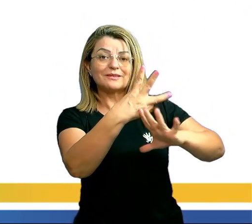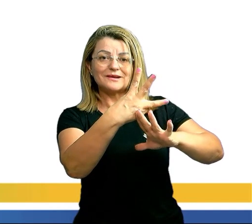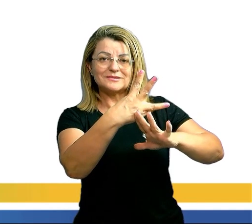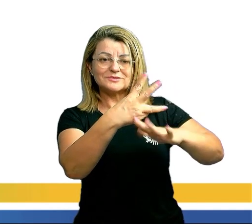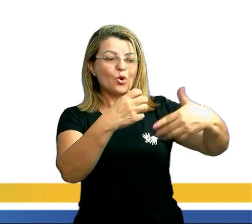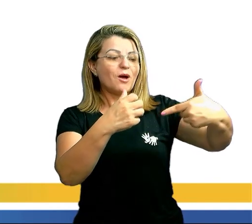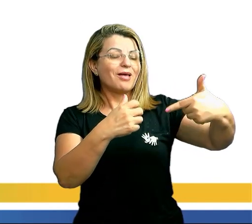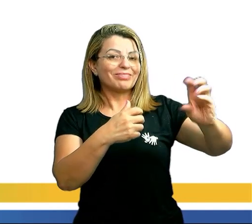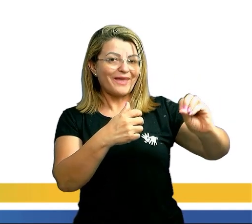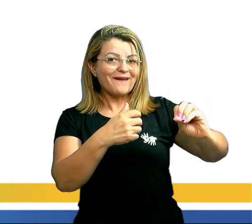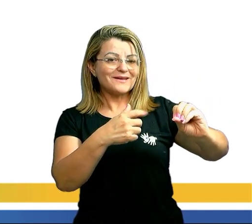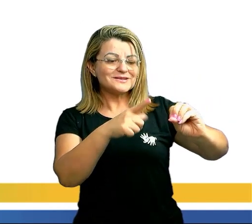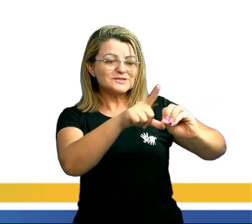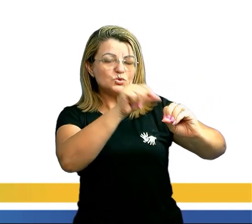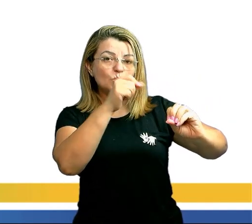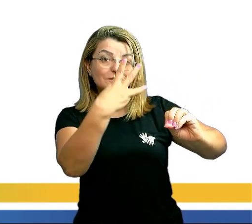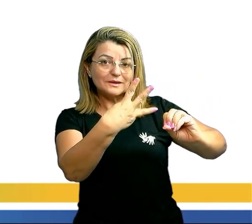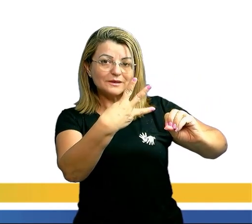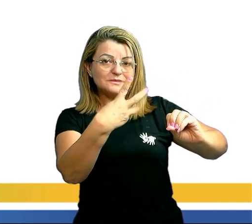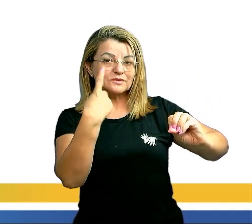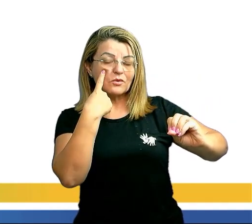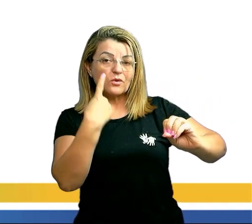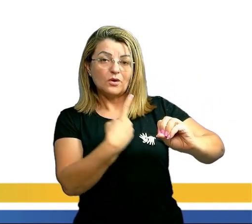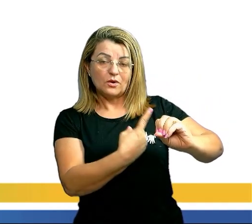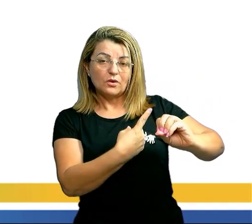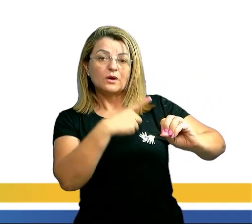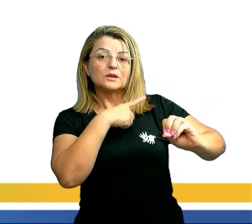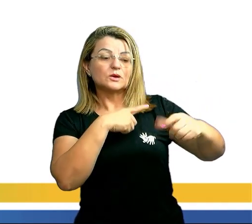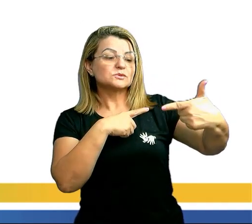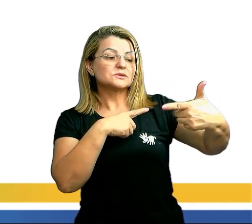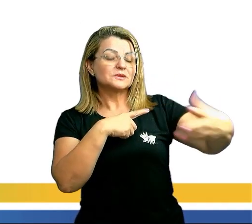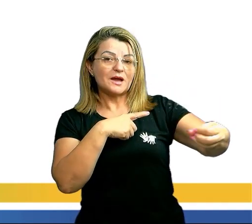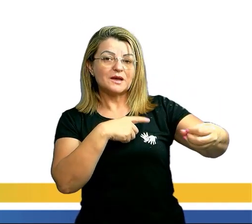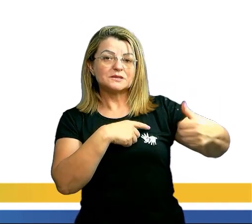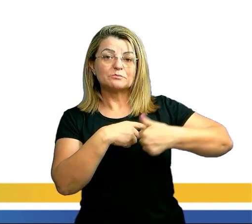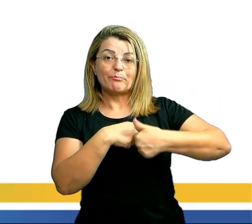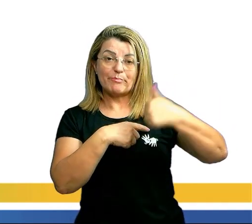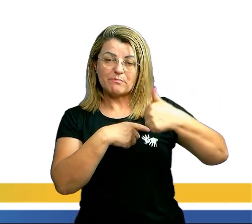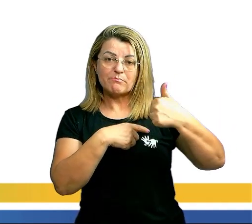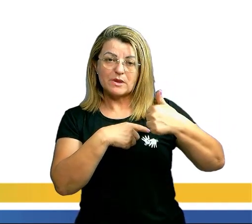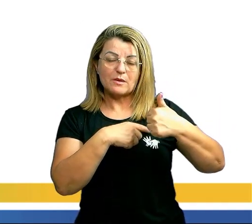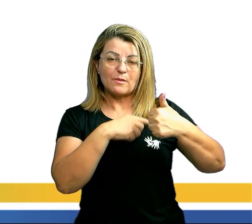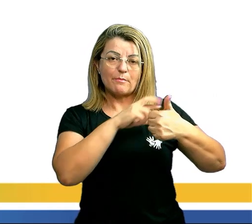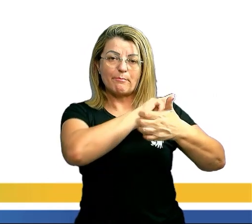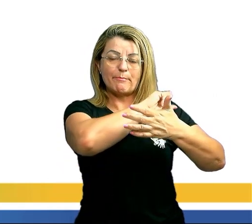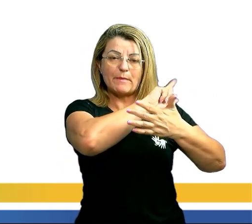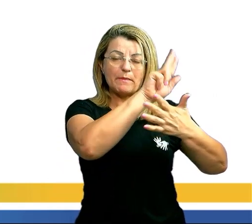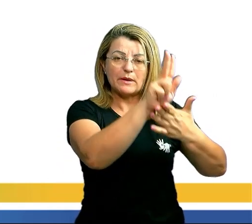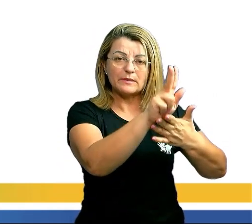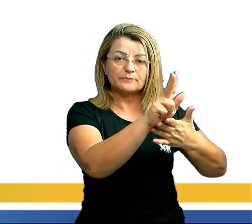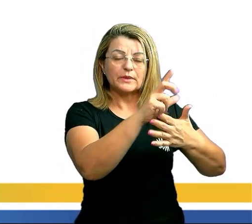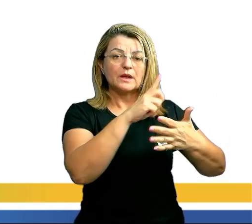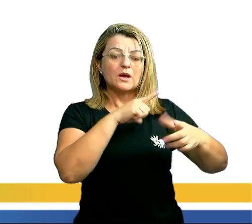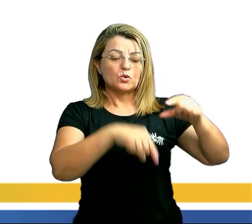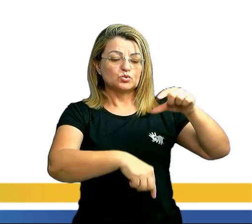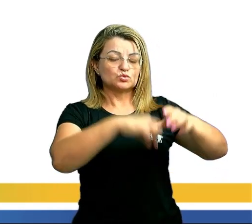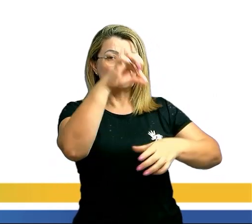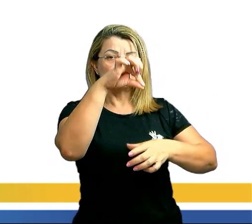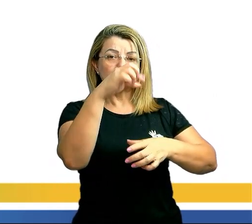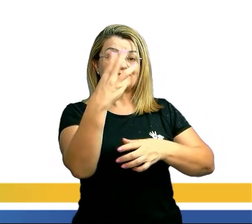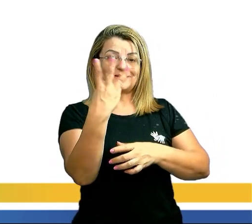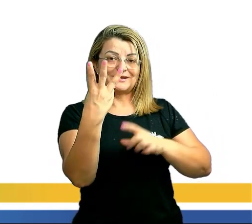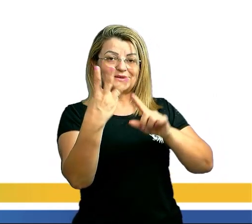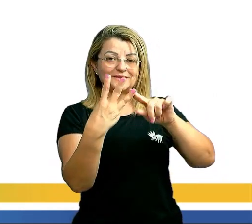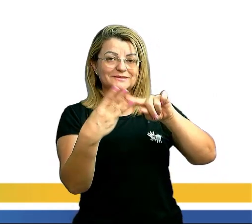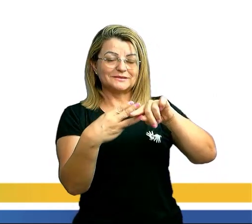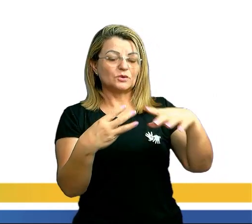Por quê? ó, observa bem aqui, ó. Eu tenho os dez primeiros colocados e sortear três ingressos, um para cada aluno. Então de dez eu vou